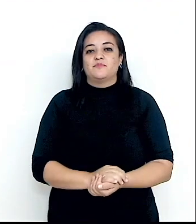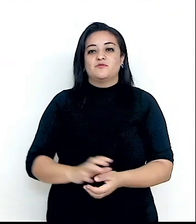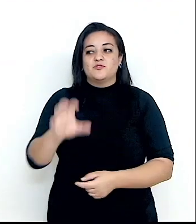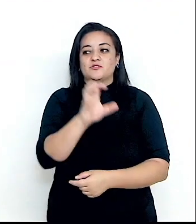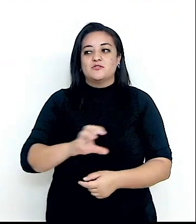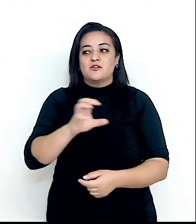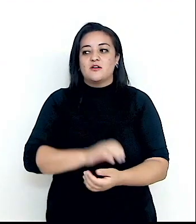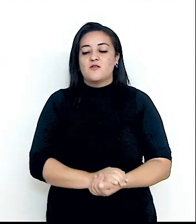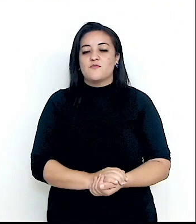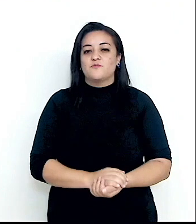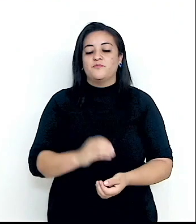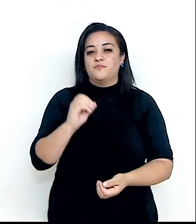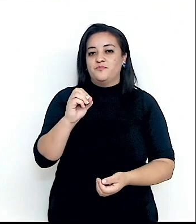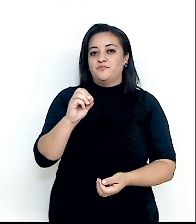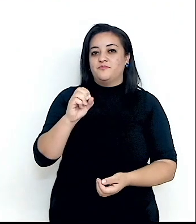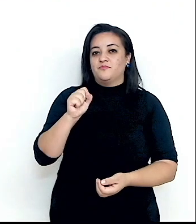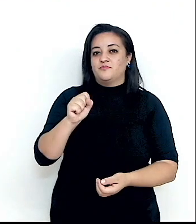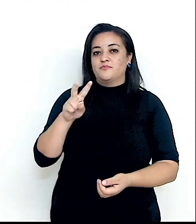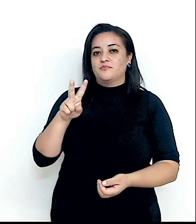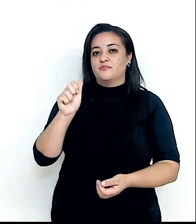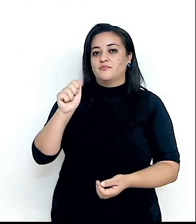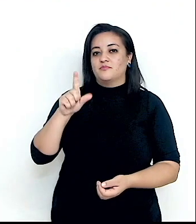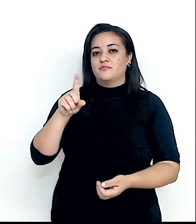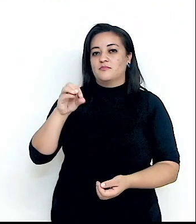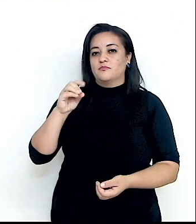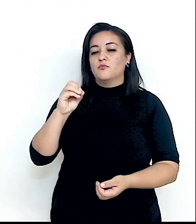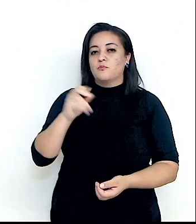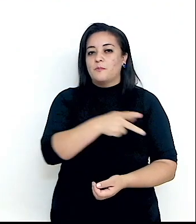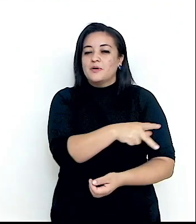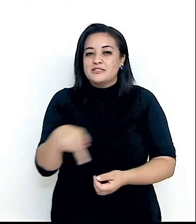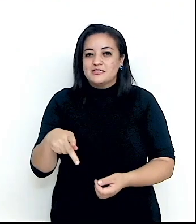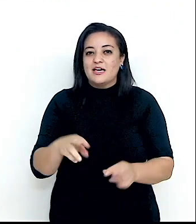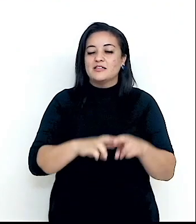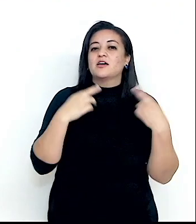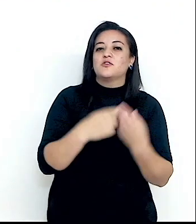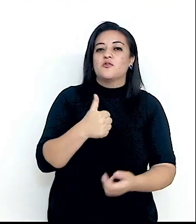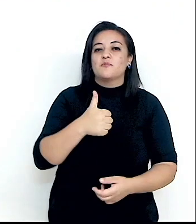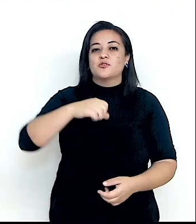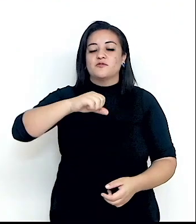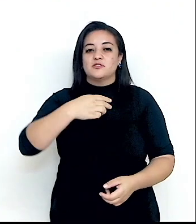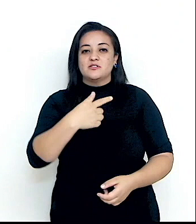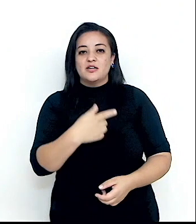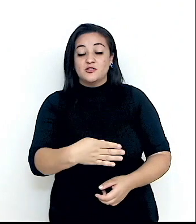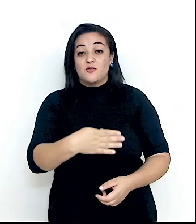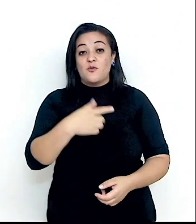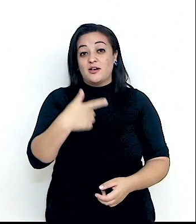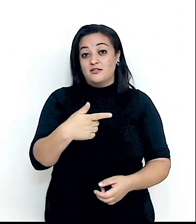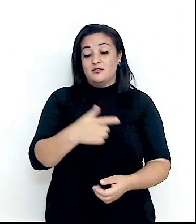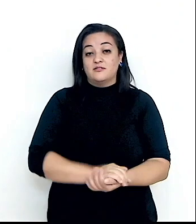foi quem presidiu a sessão em 1947, culminou na